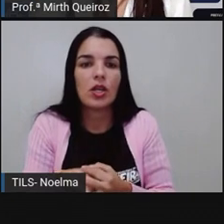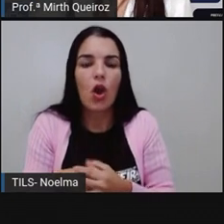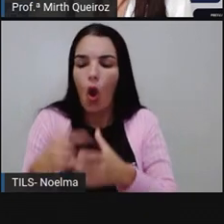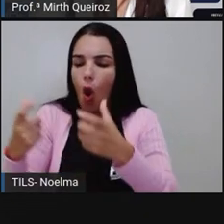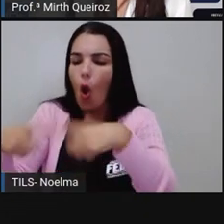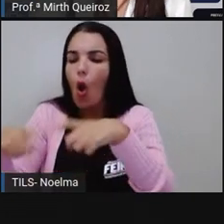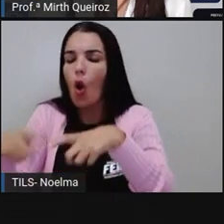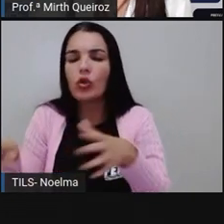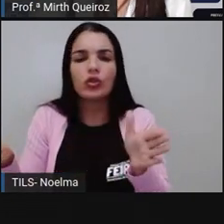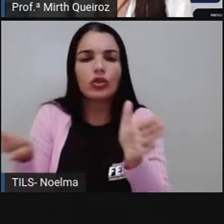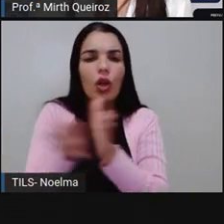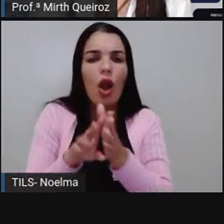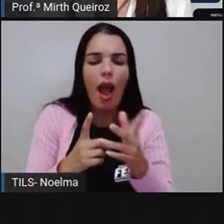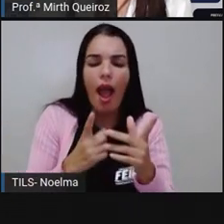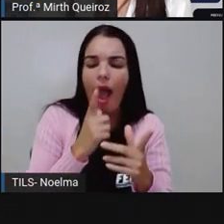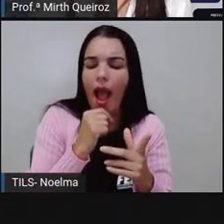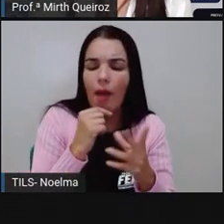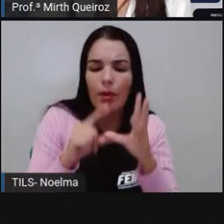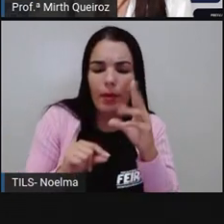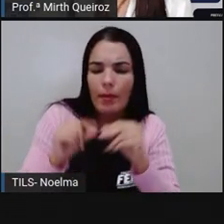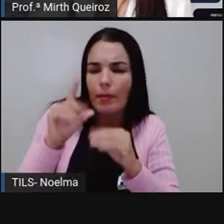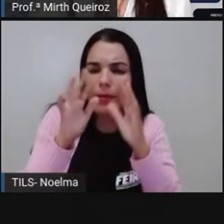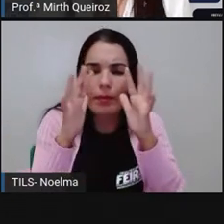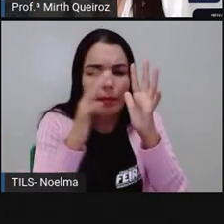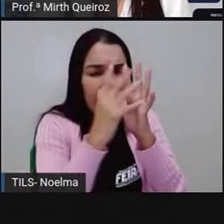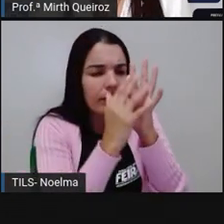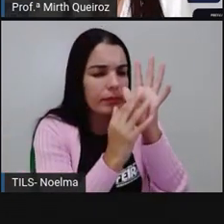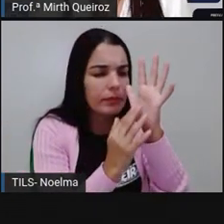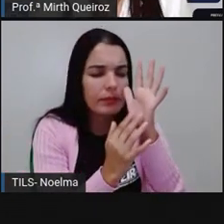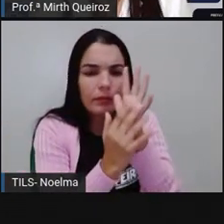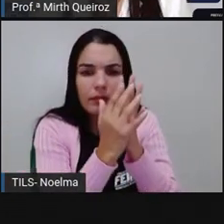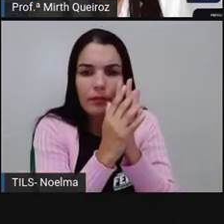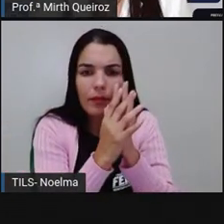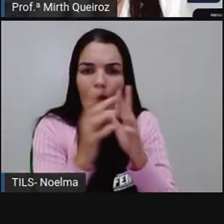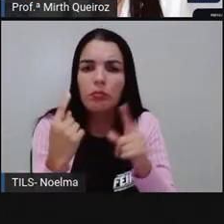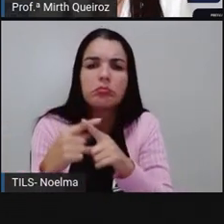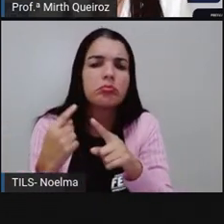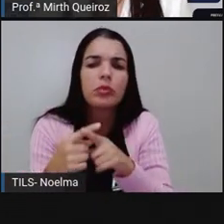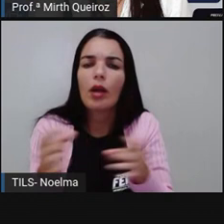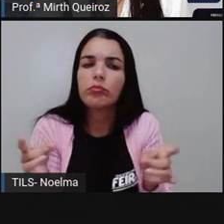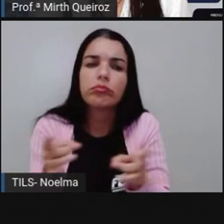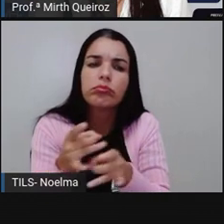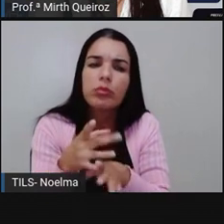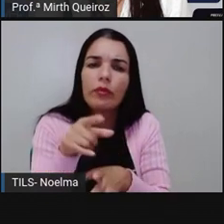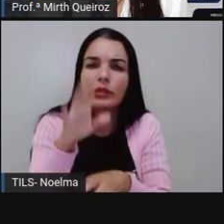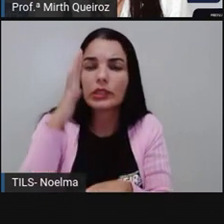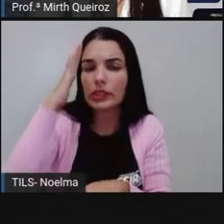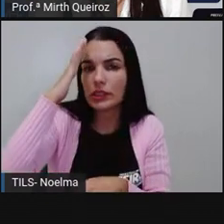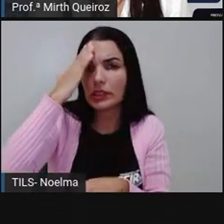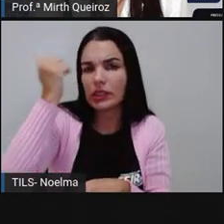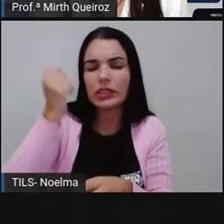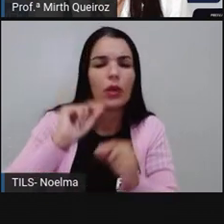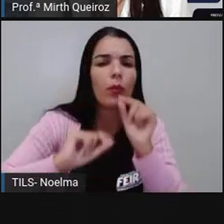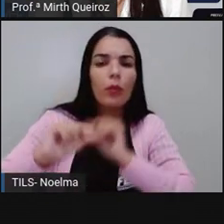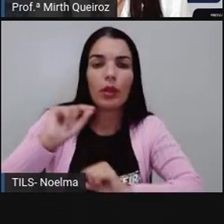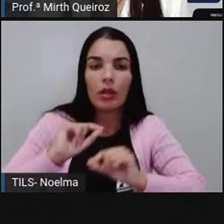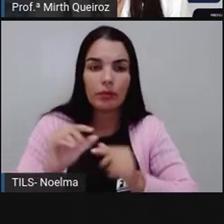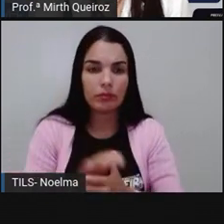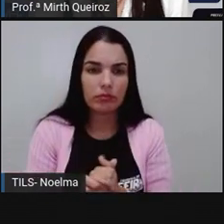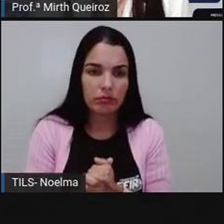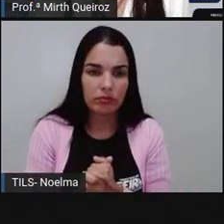De onde veio as gotinhas de água? A que conclusão você chegou A respeito aí dessas gotinhas de água?